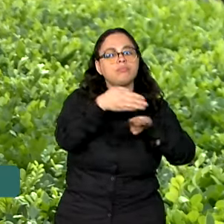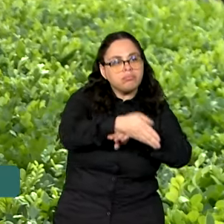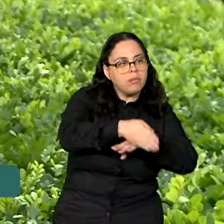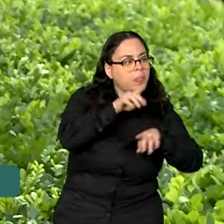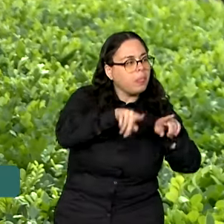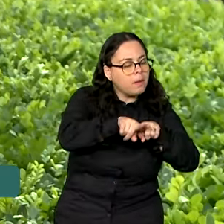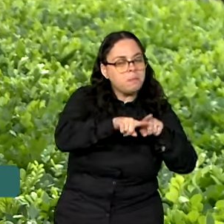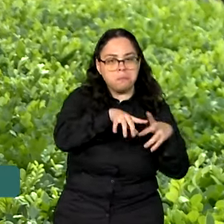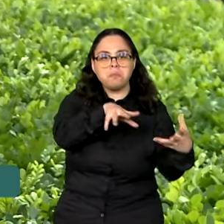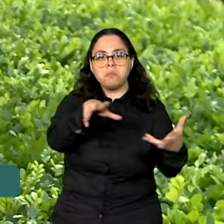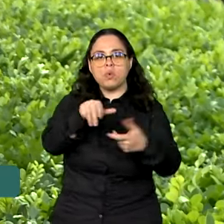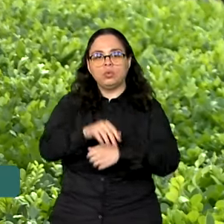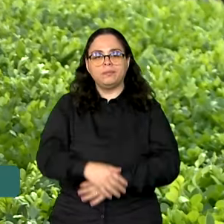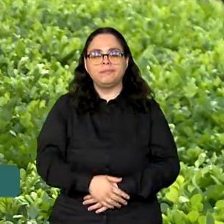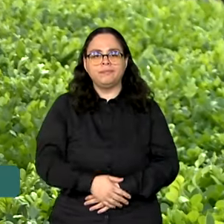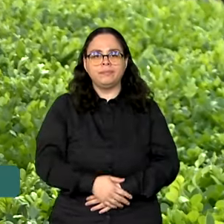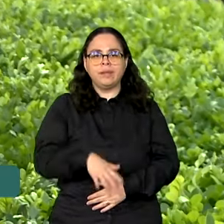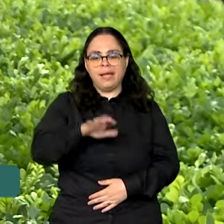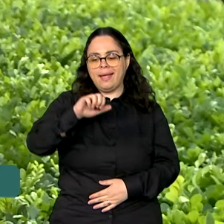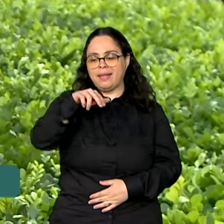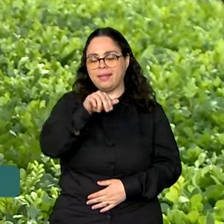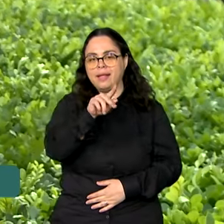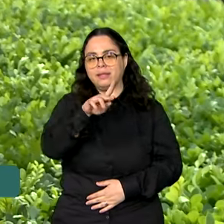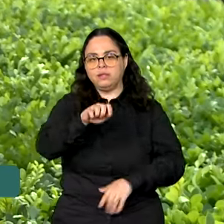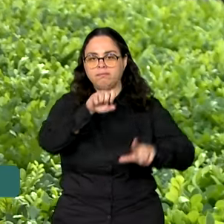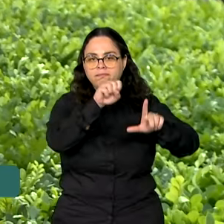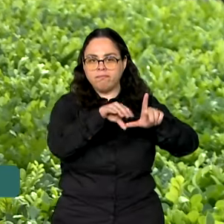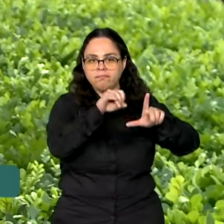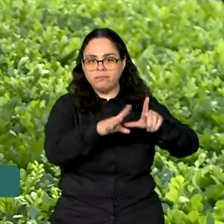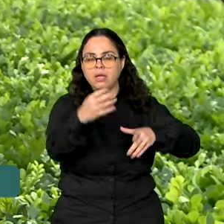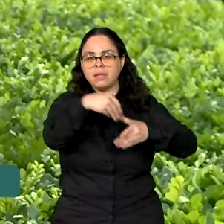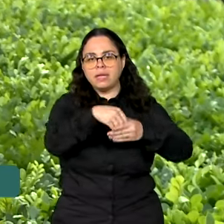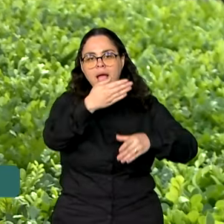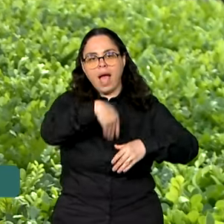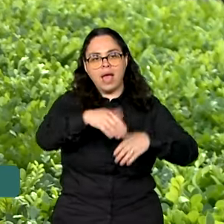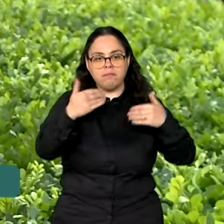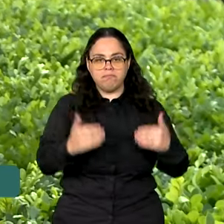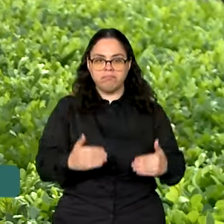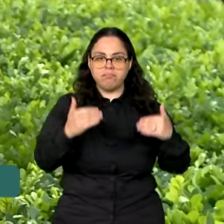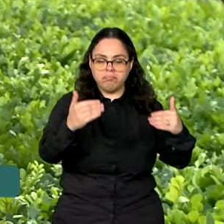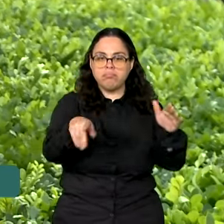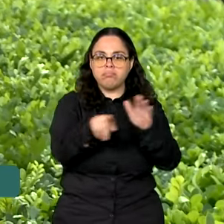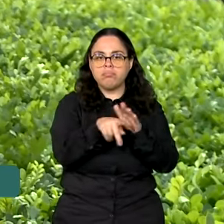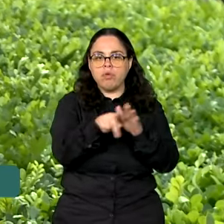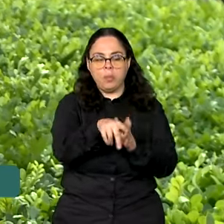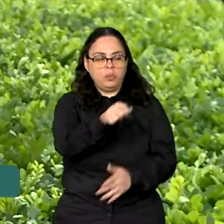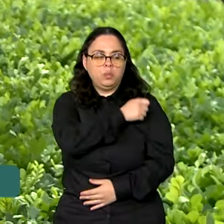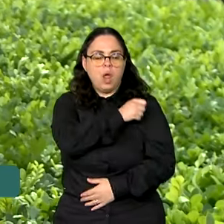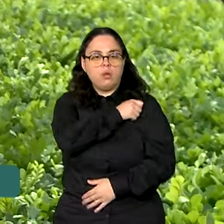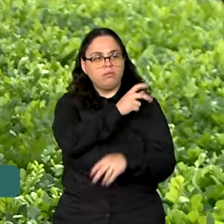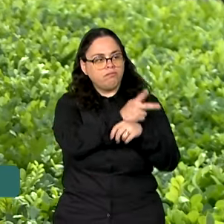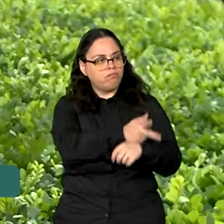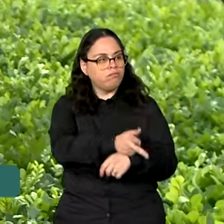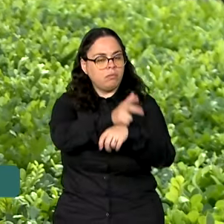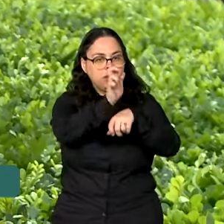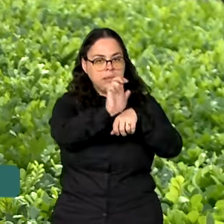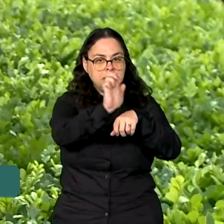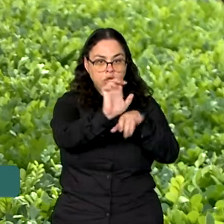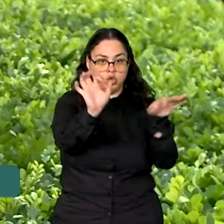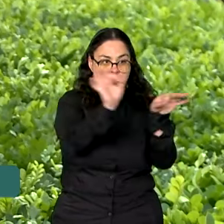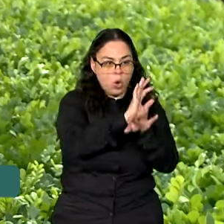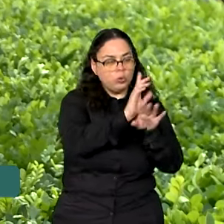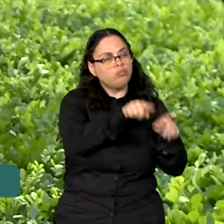ENAD Licenciaturas inclui a supervisão da aula ministrada por aquele estudante que fez o estágio,